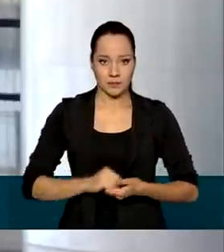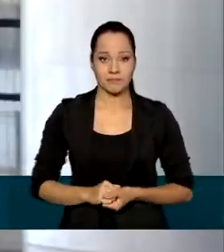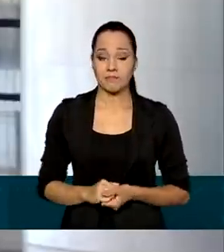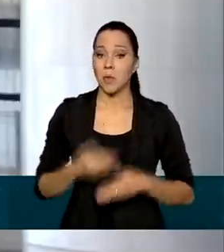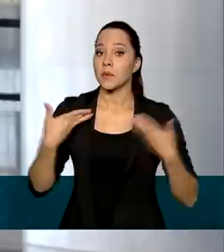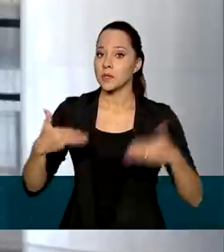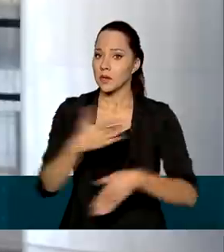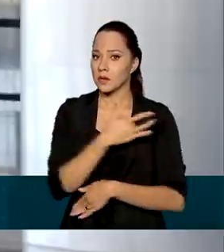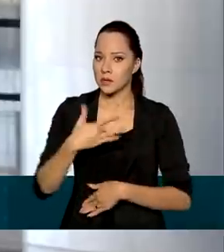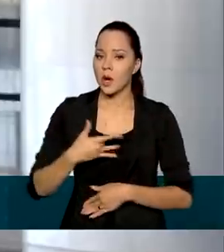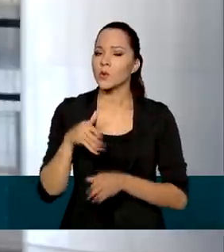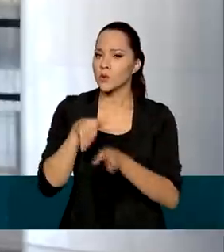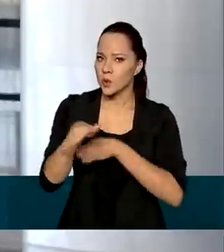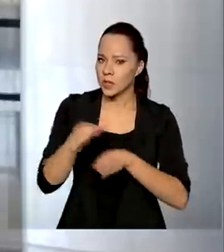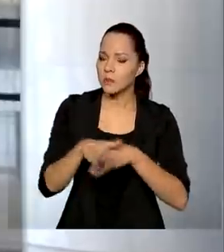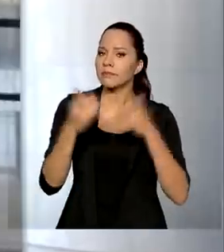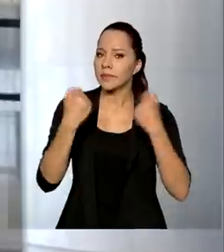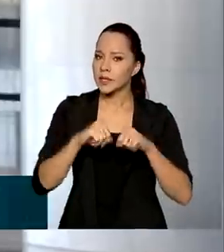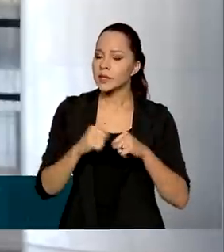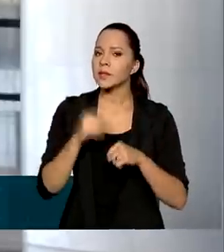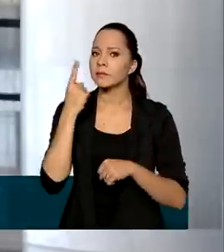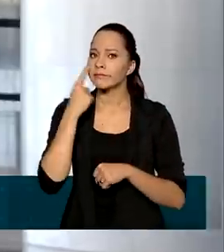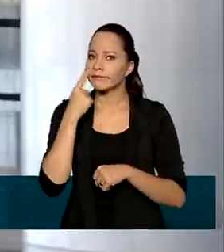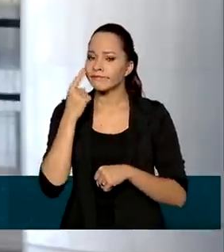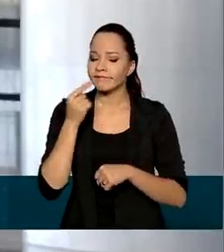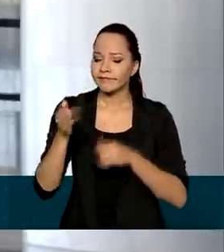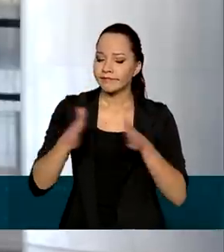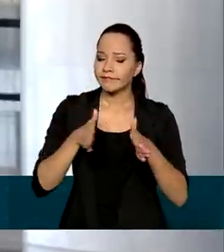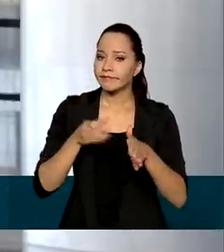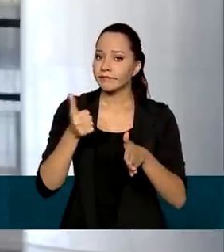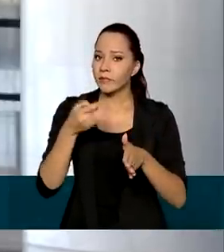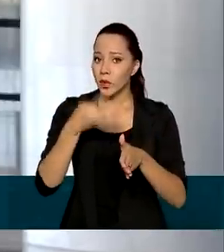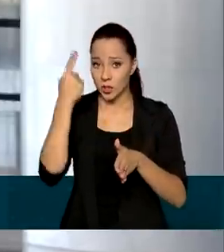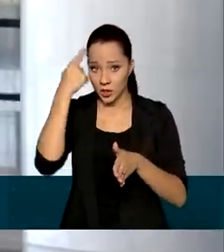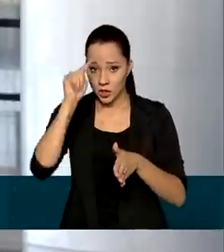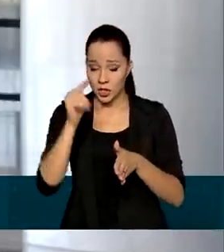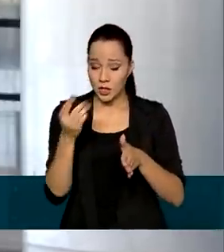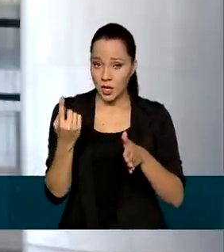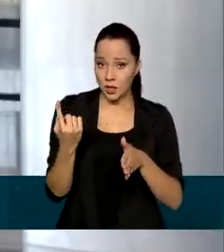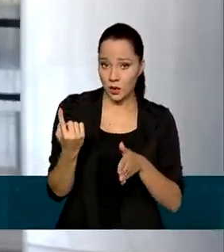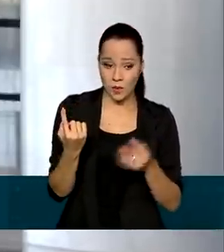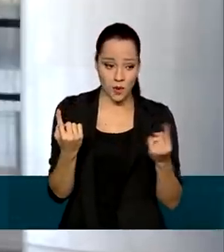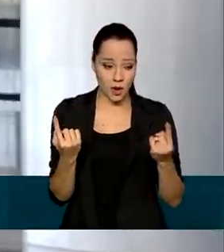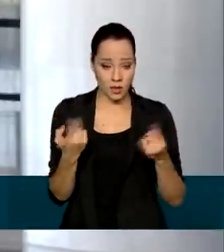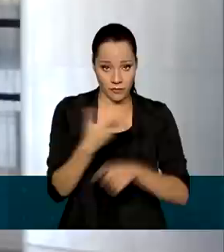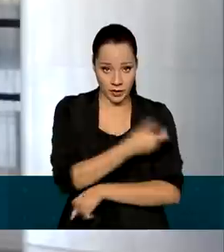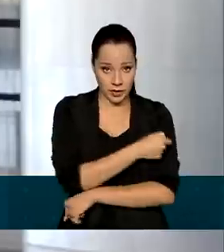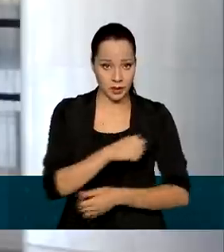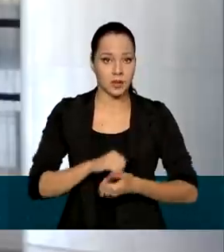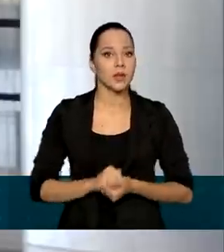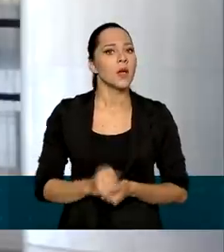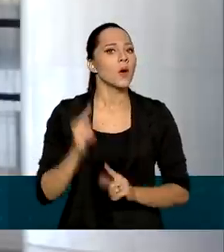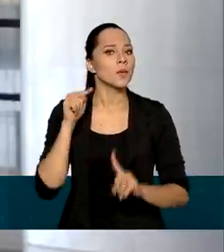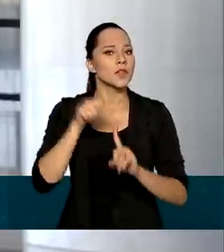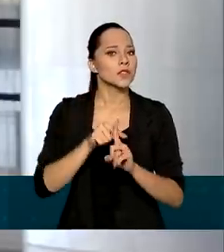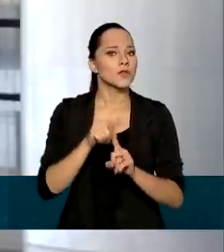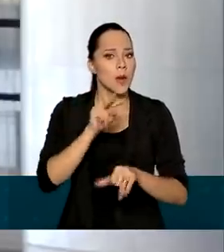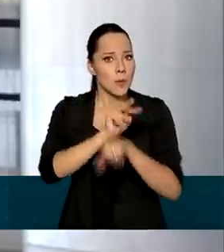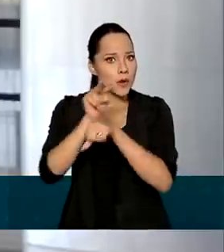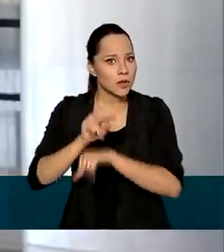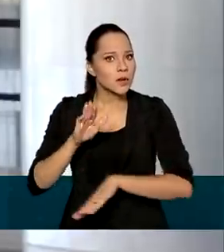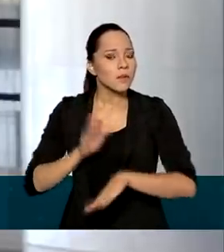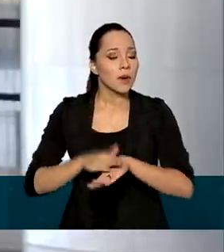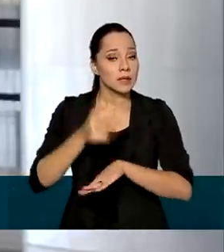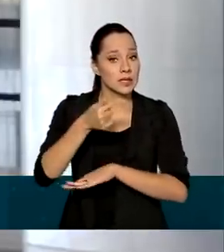O Ministério da Saúde recomenda que deve ser observado um intervalo de 14 dias entre uma e outra. A meta é imunizar mais de